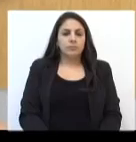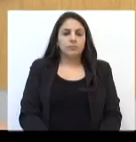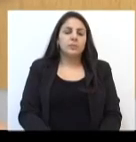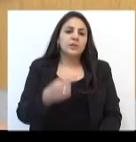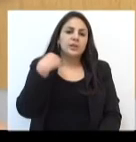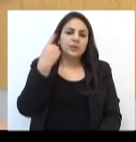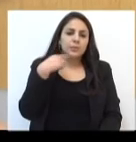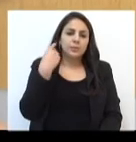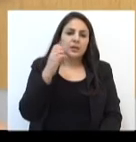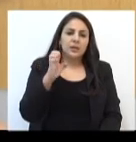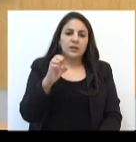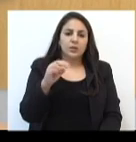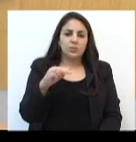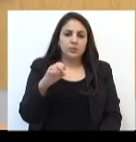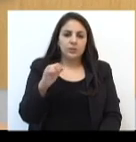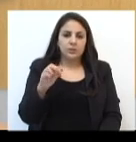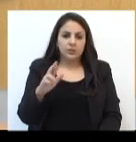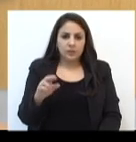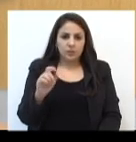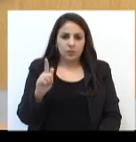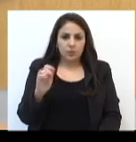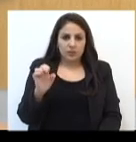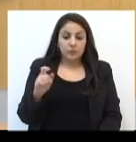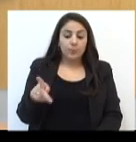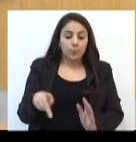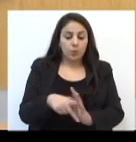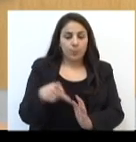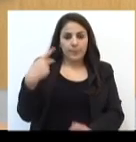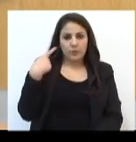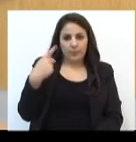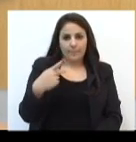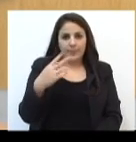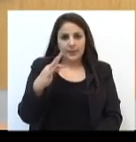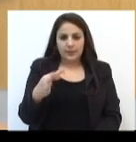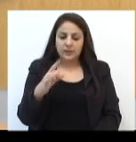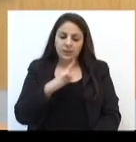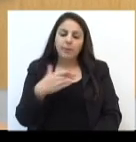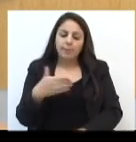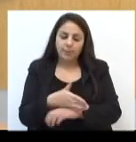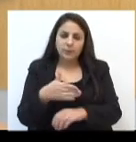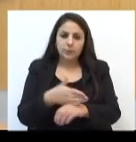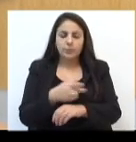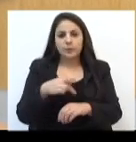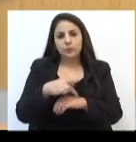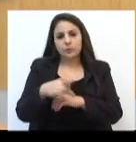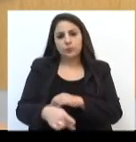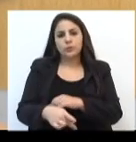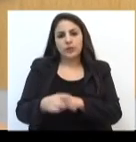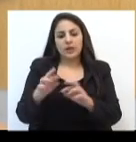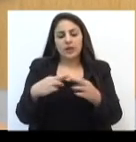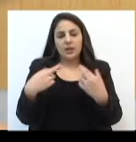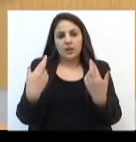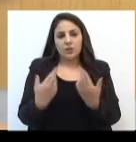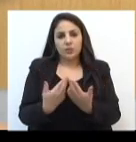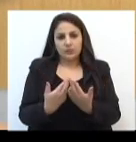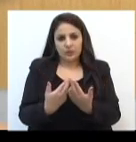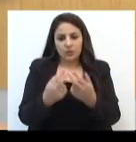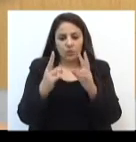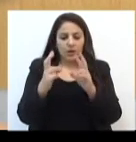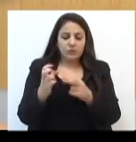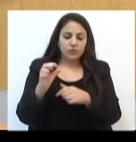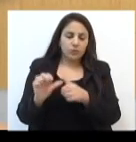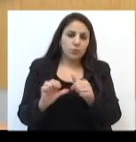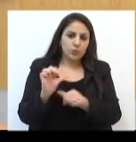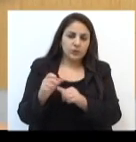O deputado Elvino Bongás, do PT, esteve em passo fundo participando da reunião da Frente Parlamentar